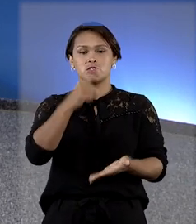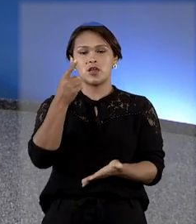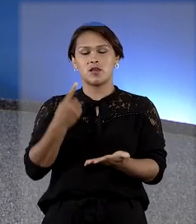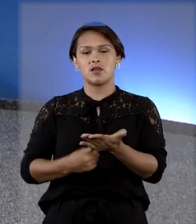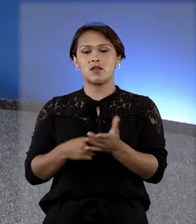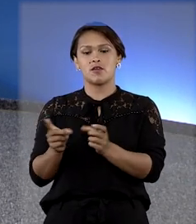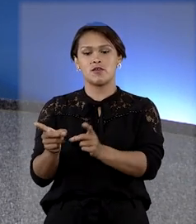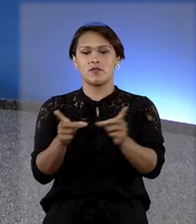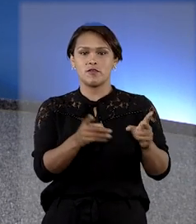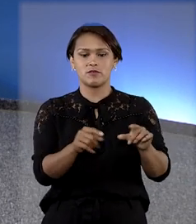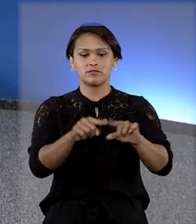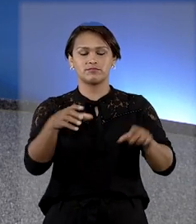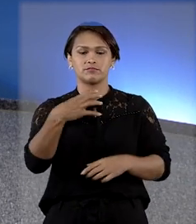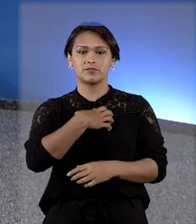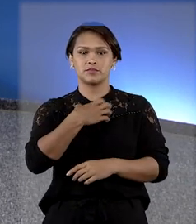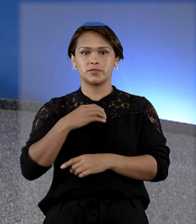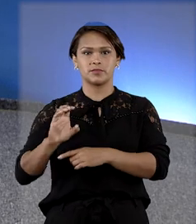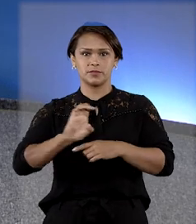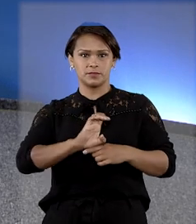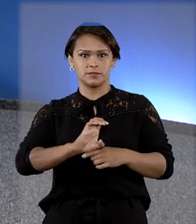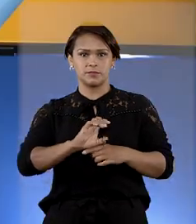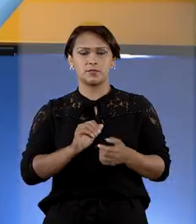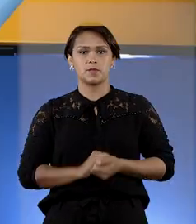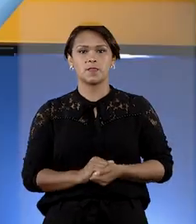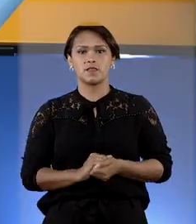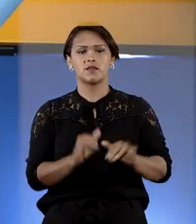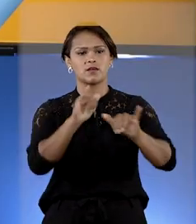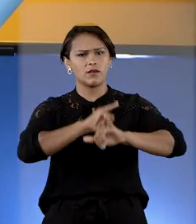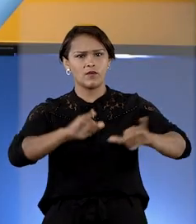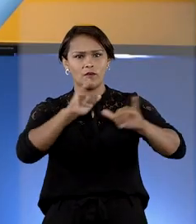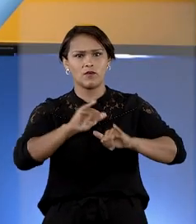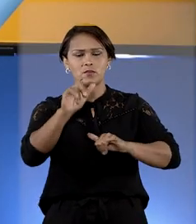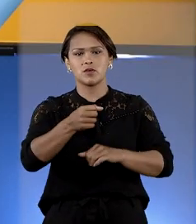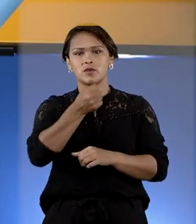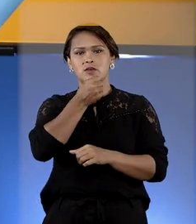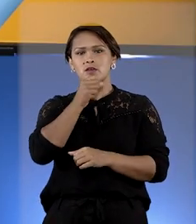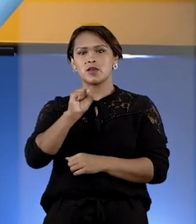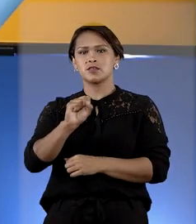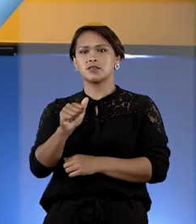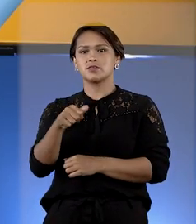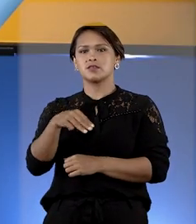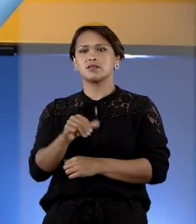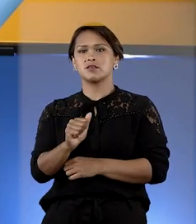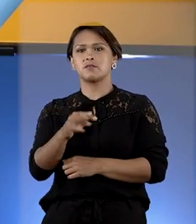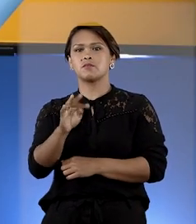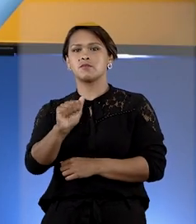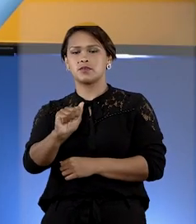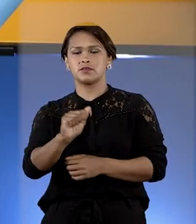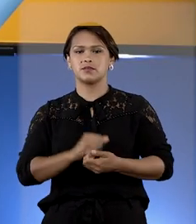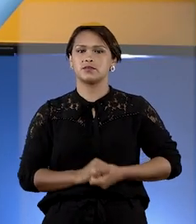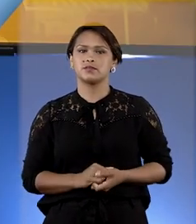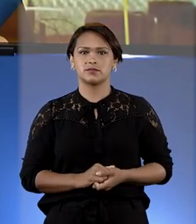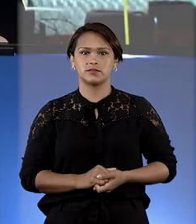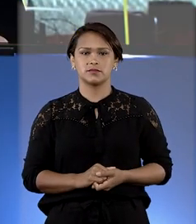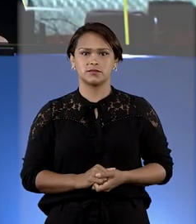para a grilagem de terras no oeste baiano. As informações com a repórter Samanta Pessanha.